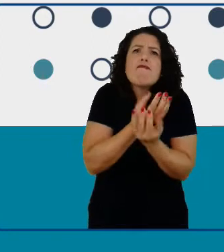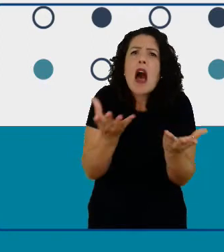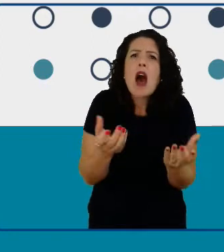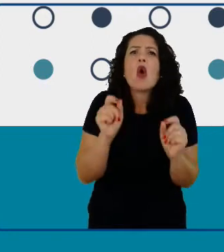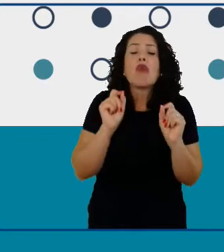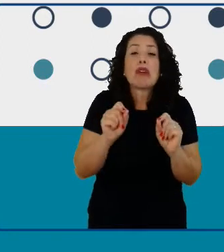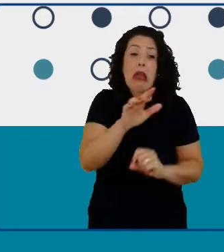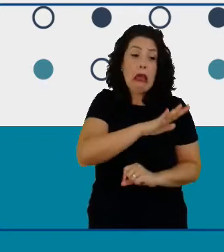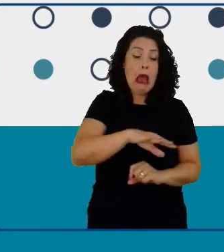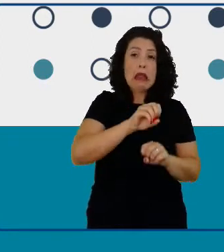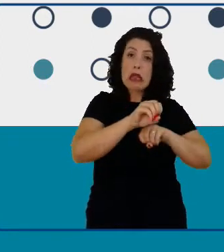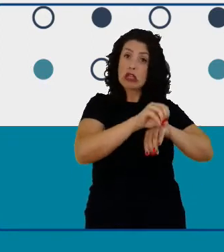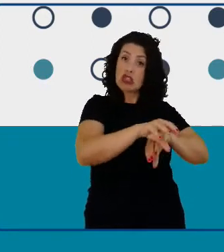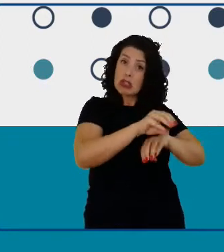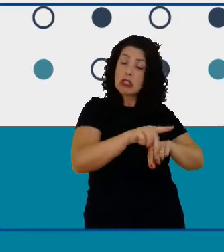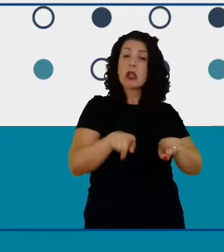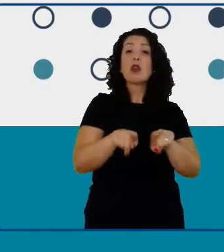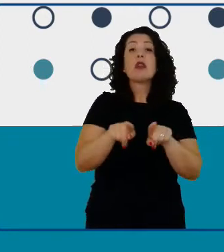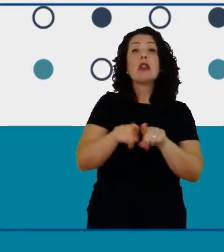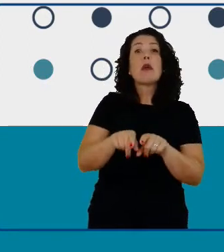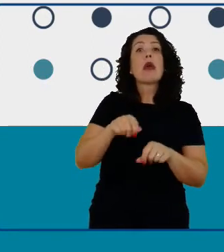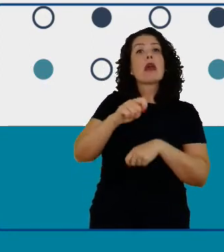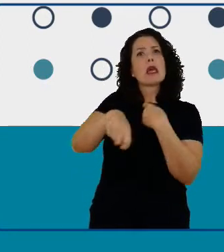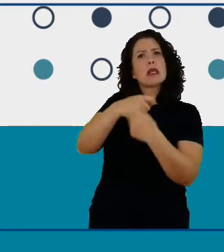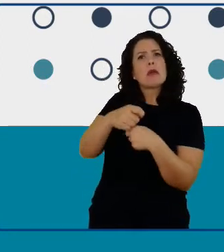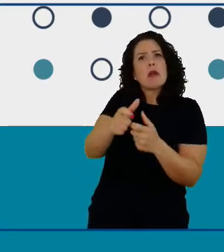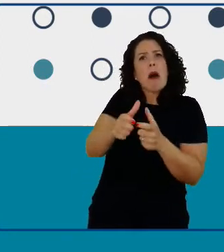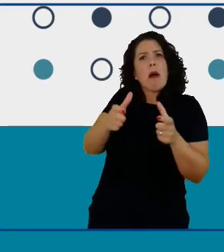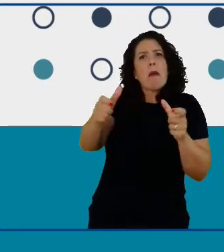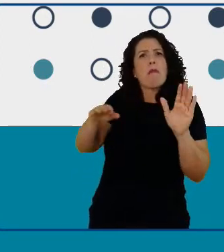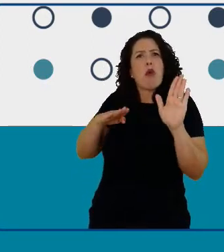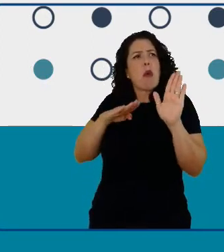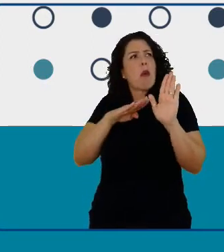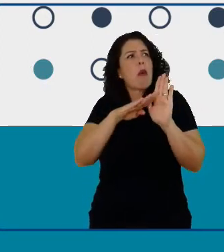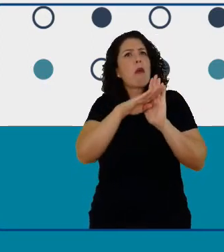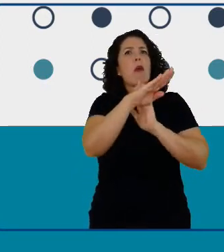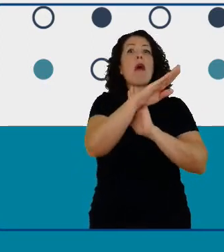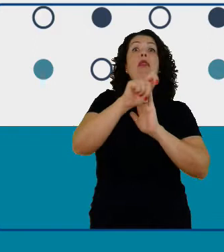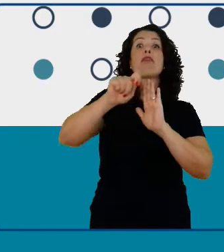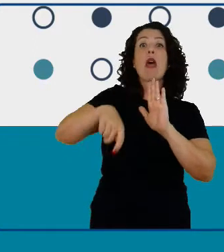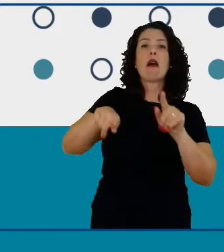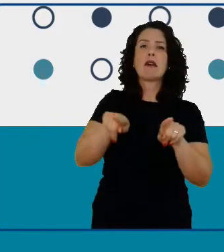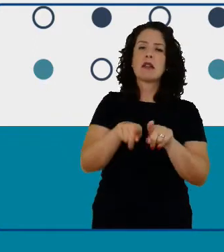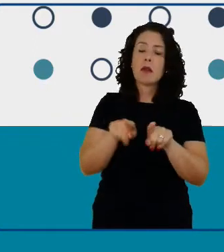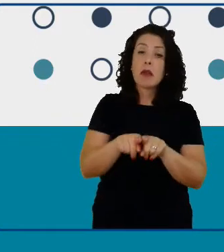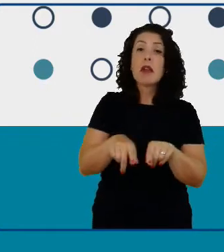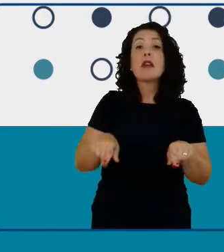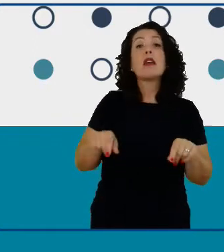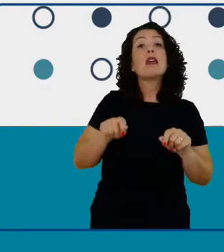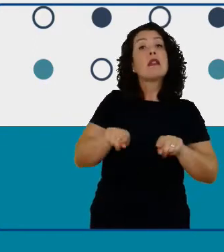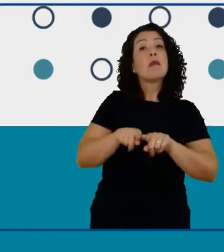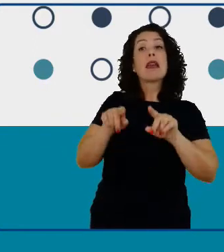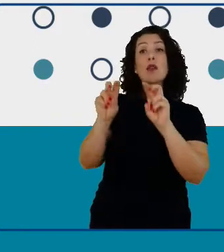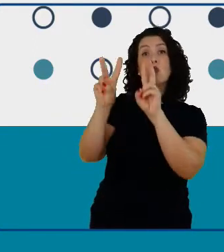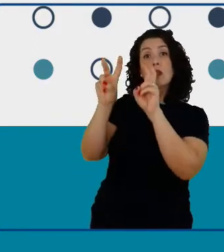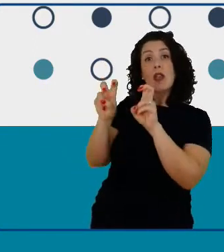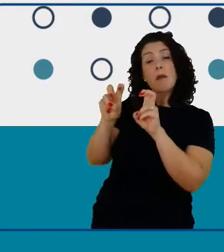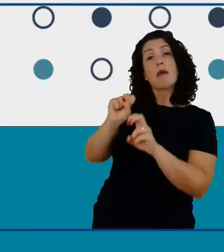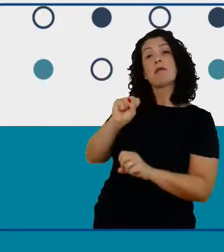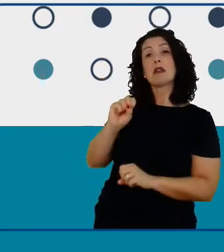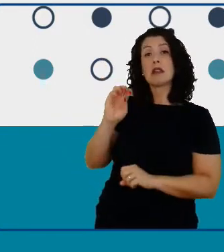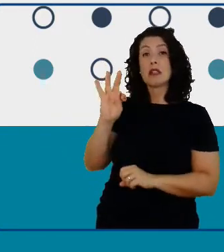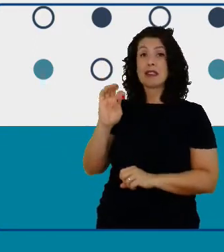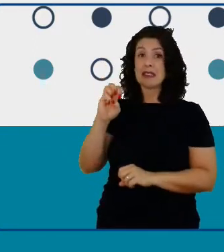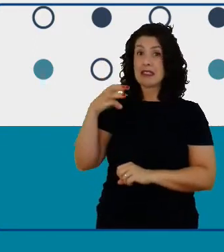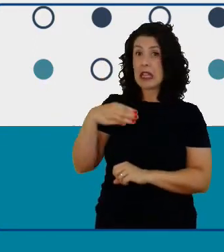pode aumentar o crescimento econômico do país e nos assuntos de STEM você consegue